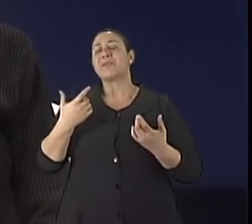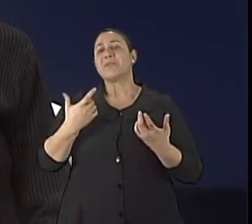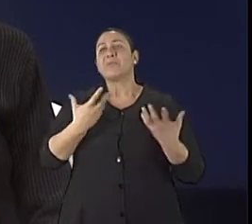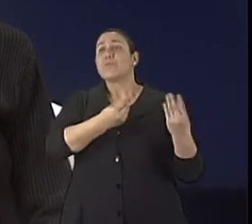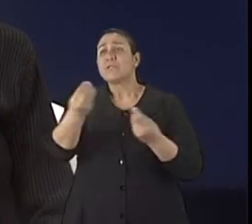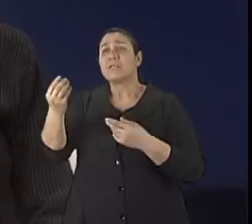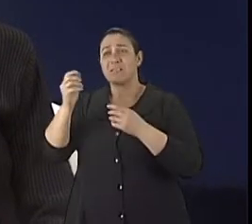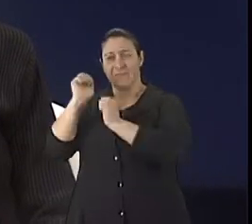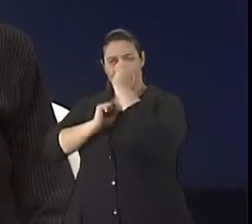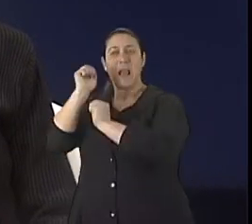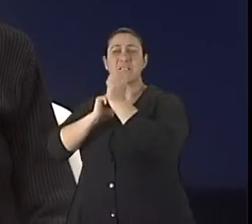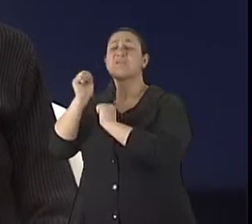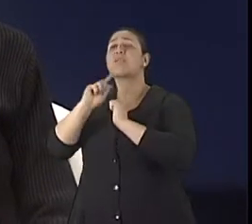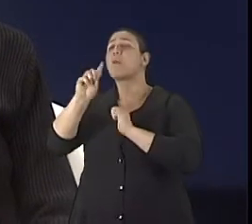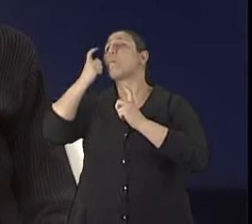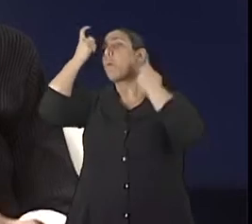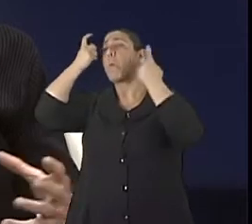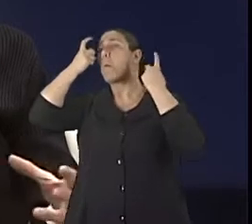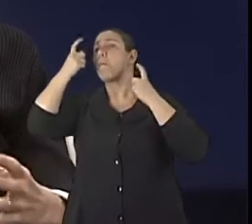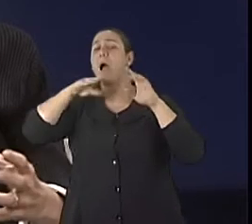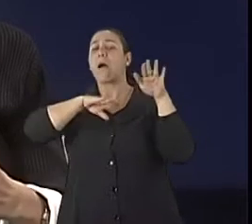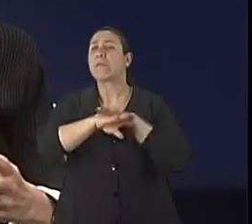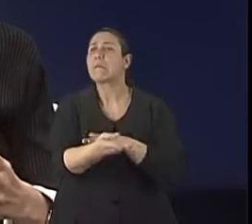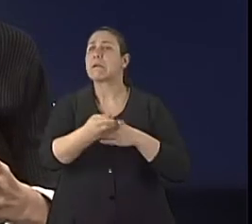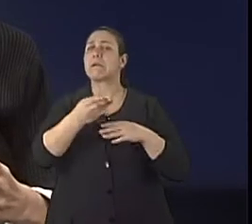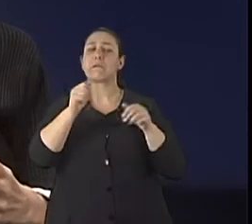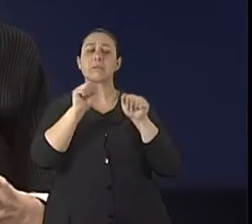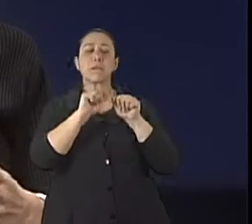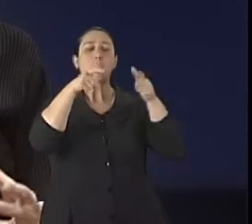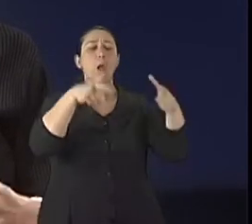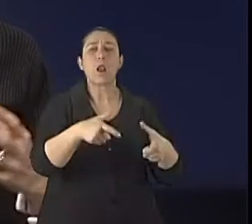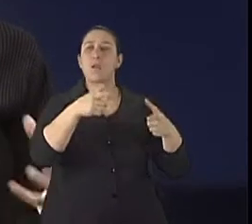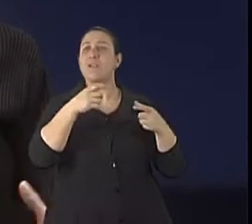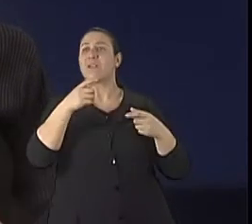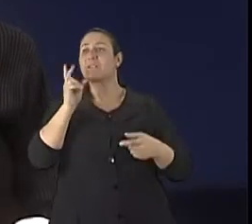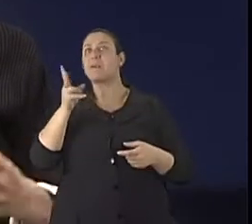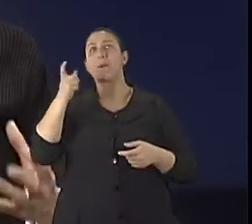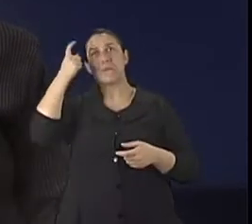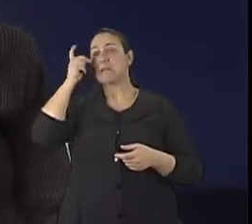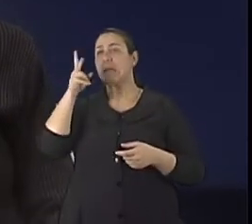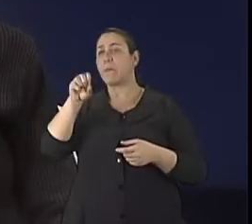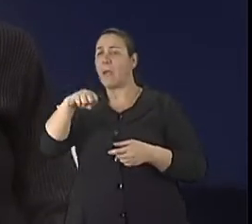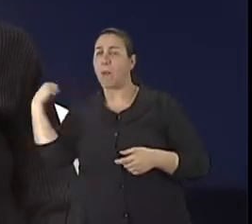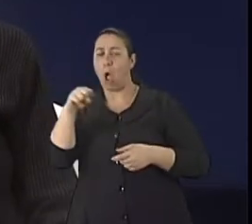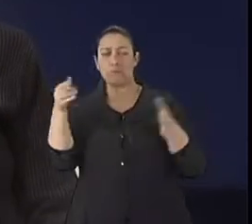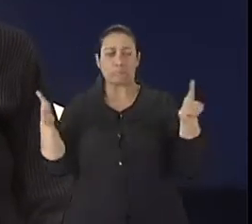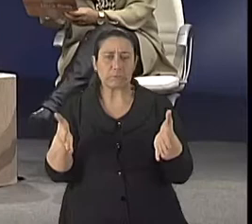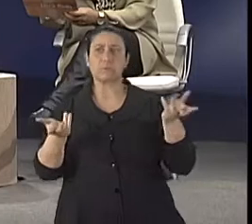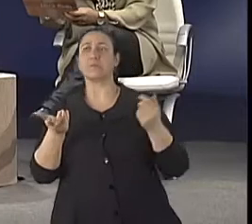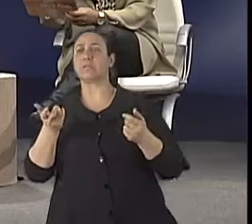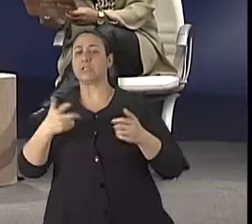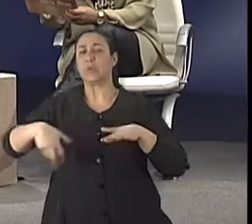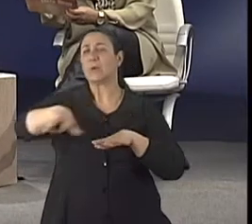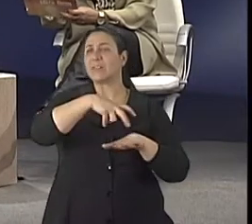De fazer empreendimentos que tenham um pouco, que saiam um pouco desse padrão, né? Que a gente está acostumado do tamanho de portas e circulações para atender o